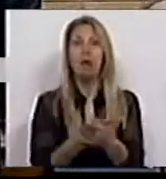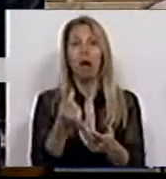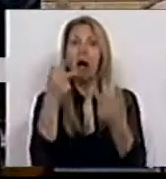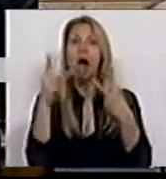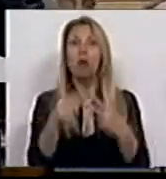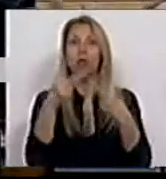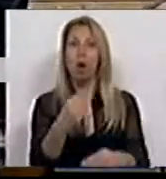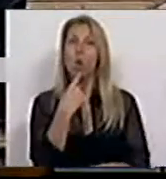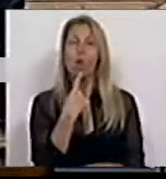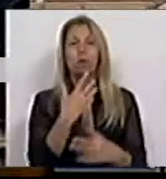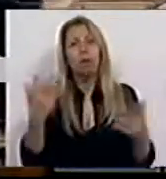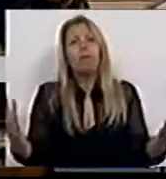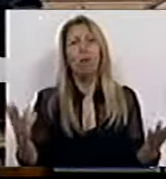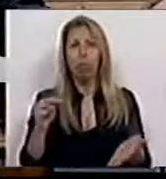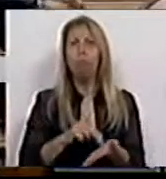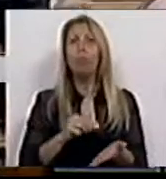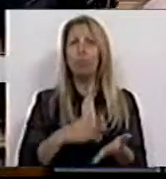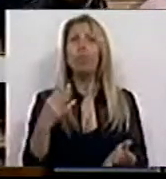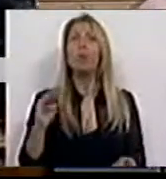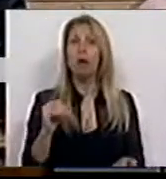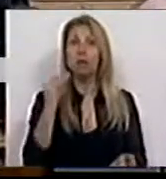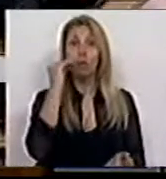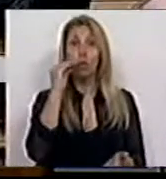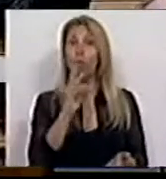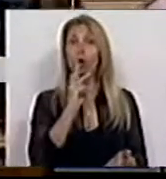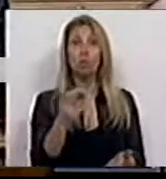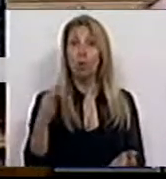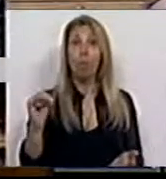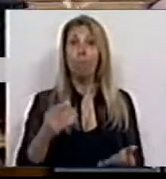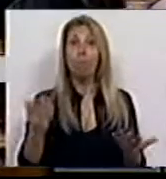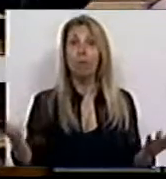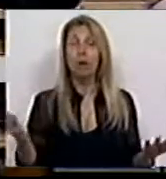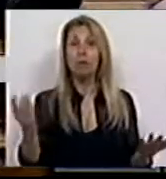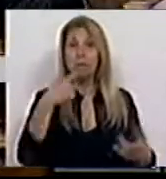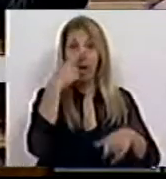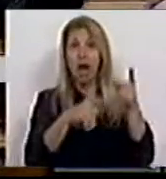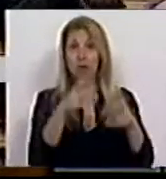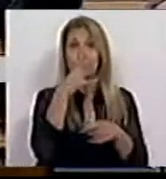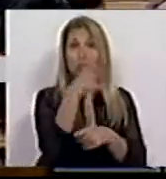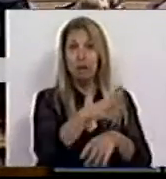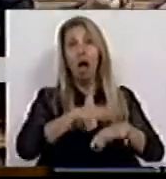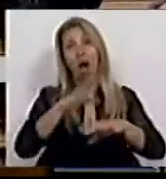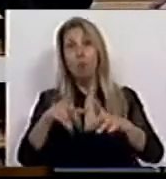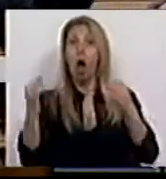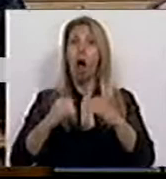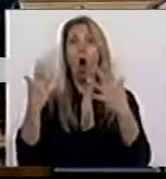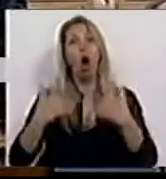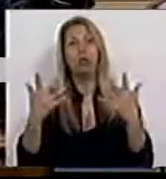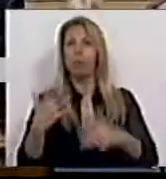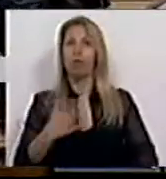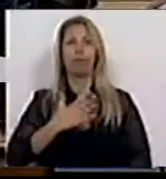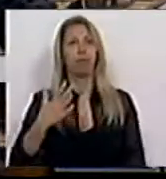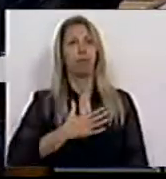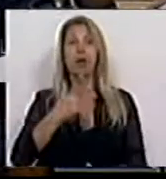isso, como se coloca o Partido Socialista, como responde o Partido Socialista às pessoas que dizem que em nome do Tratado Orçamental não